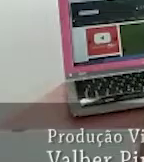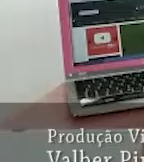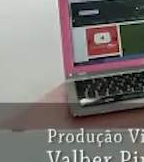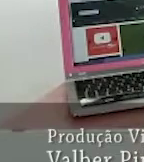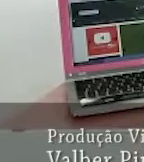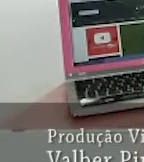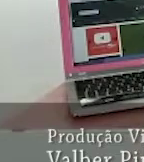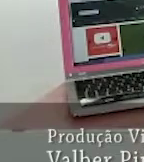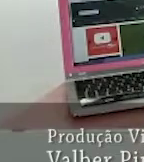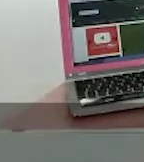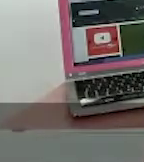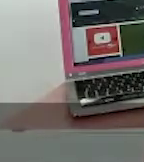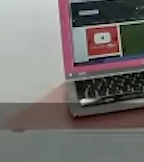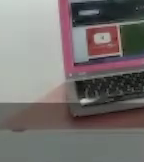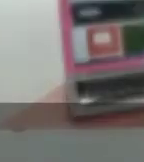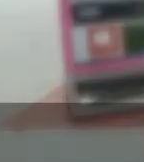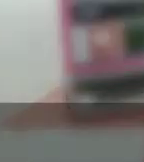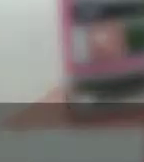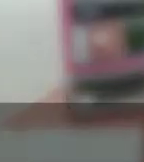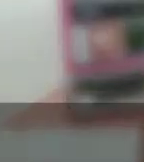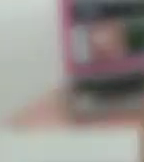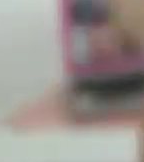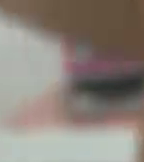Tenha um ótimo dia e até mais!